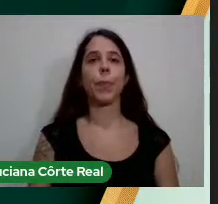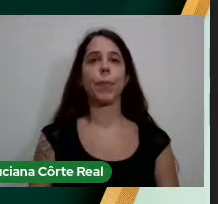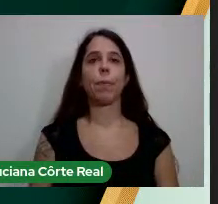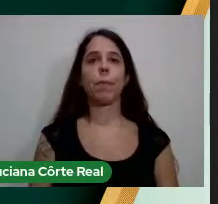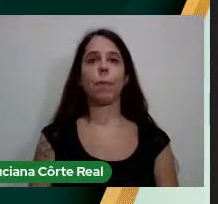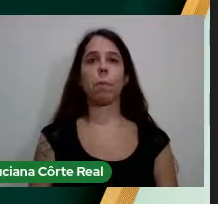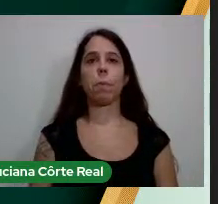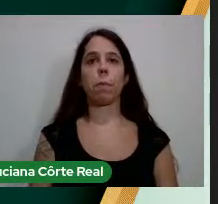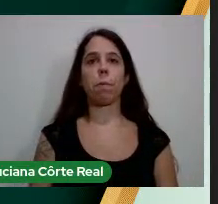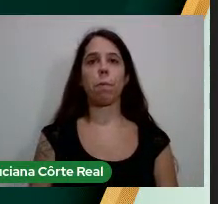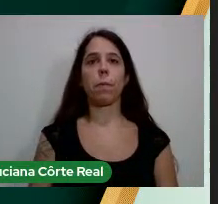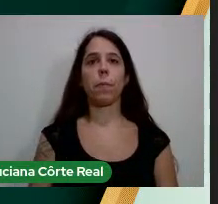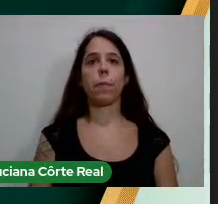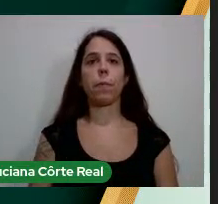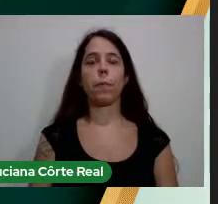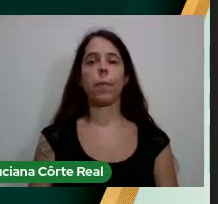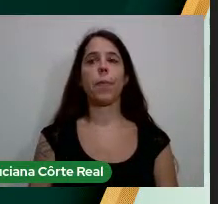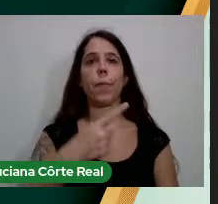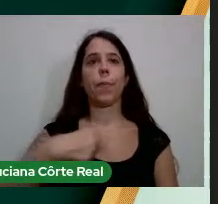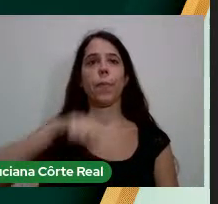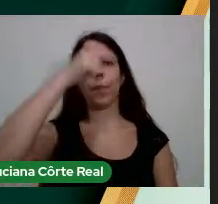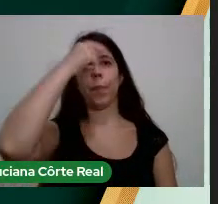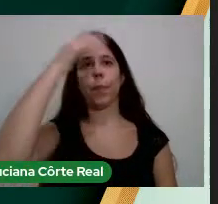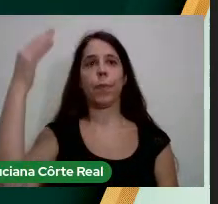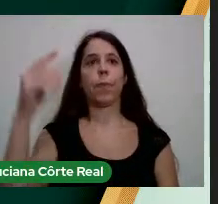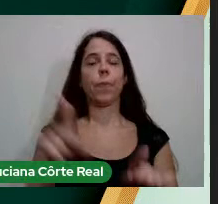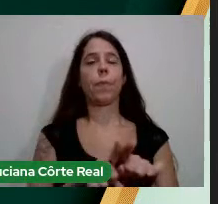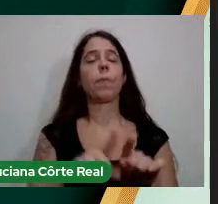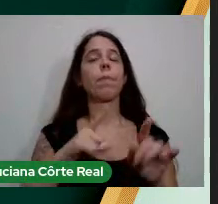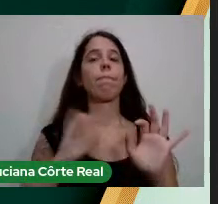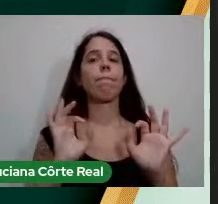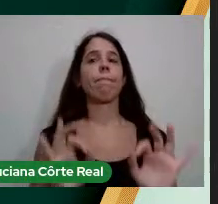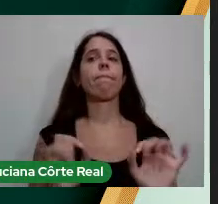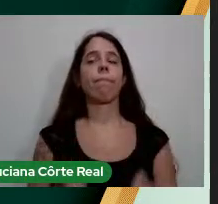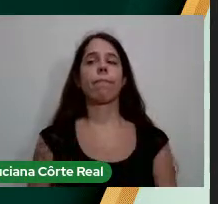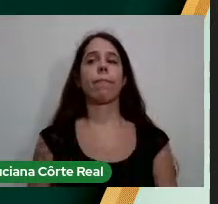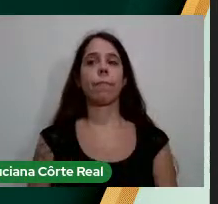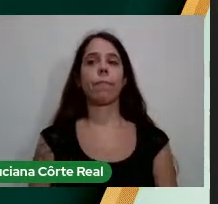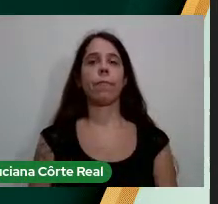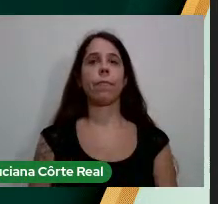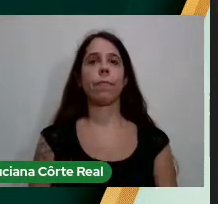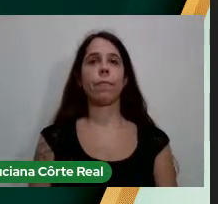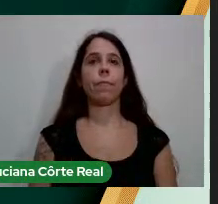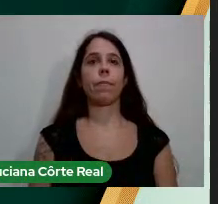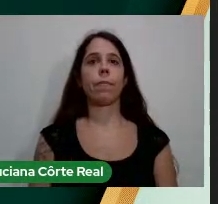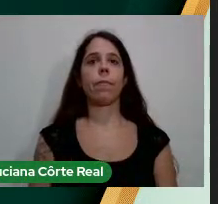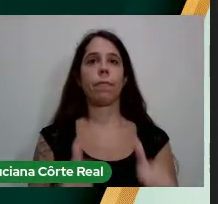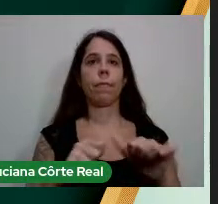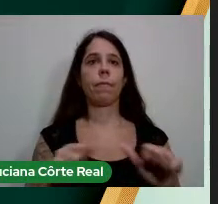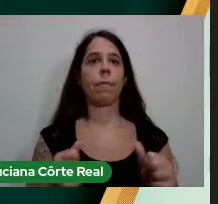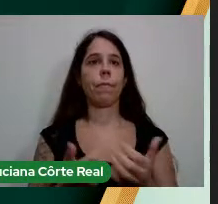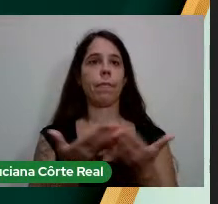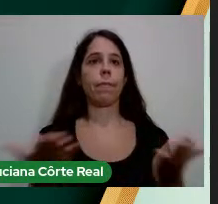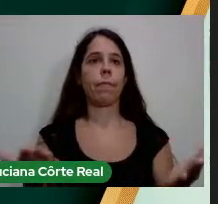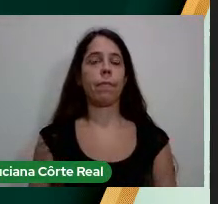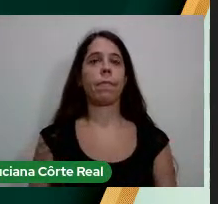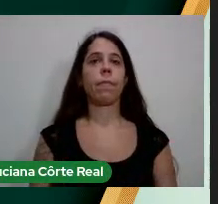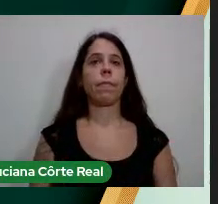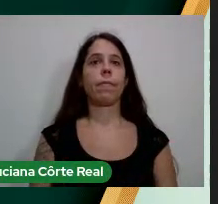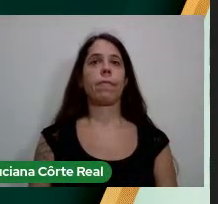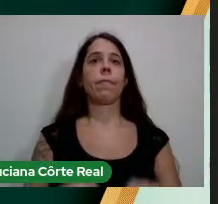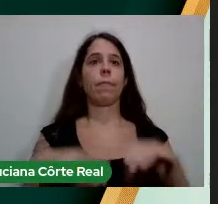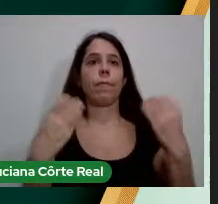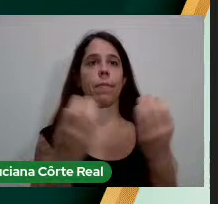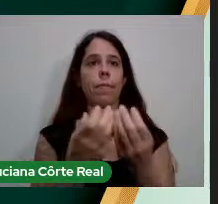Nós Como Unipampa Temos Certeza Que Estamos Oferecendo Para a